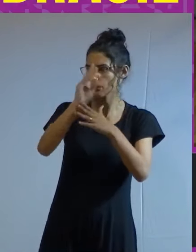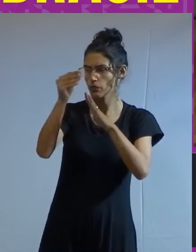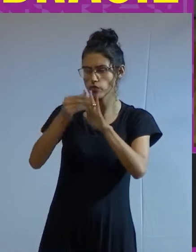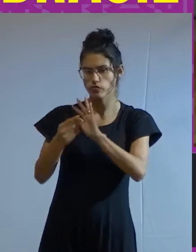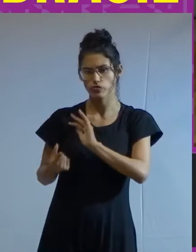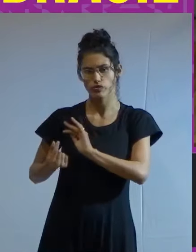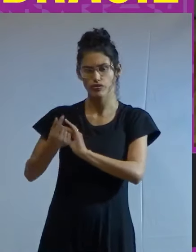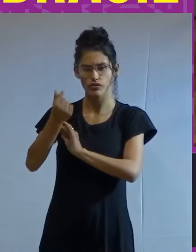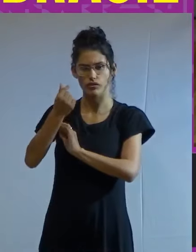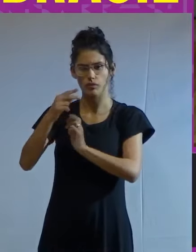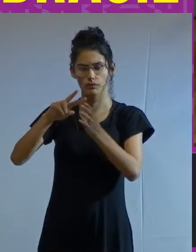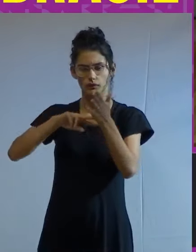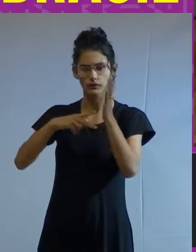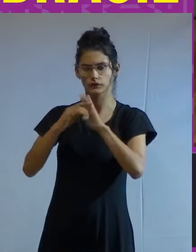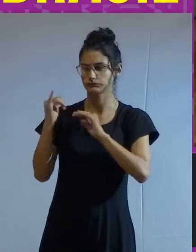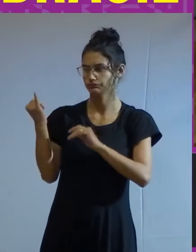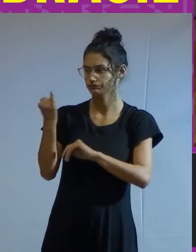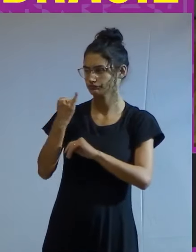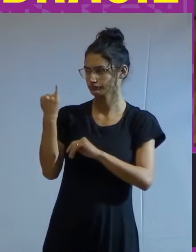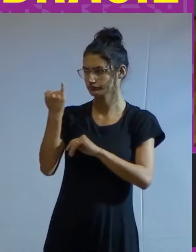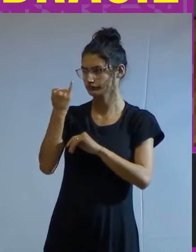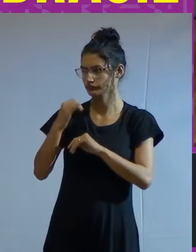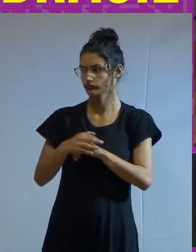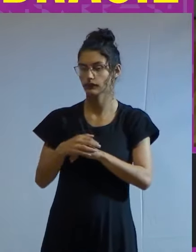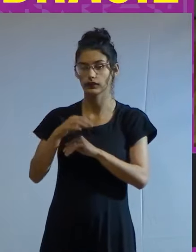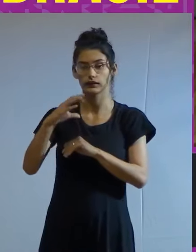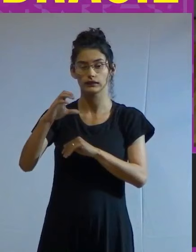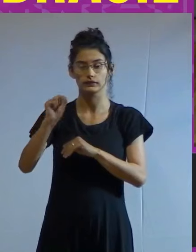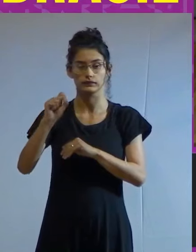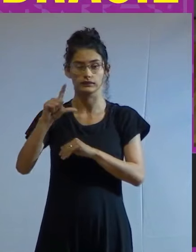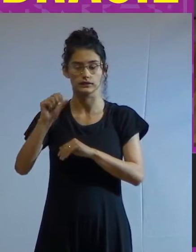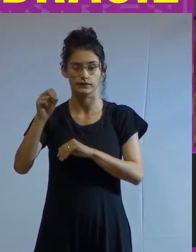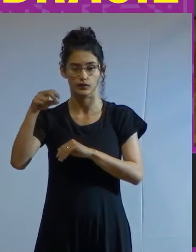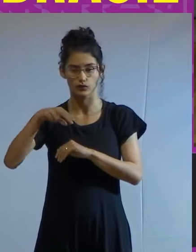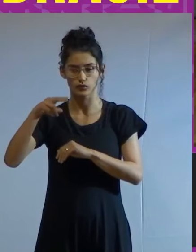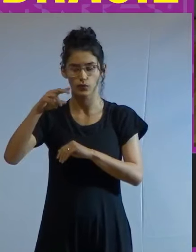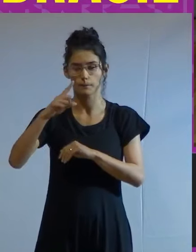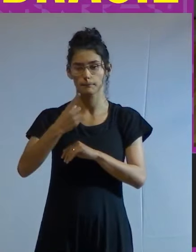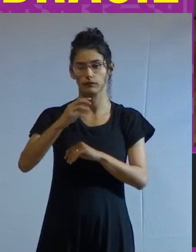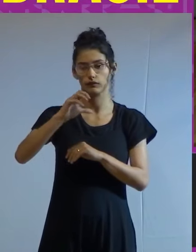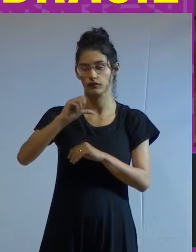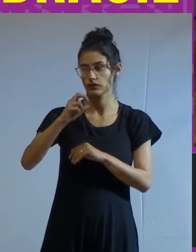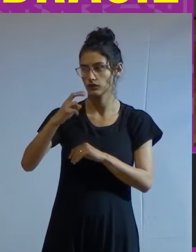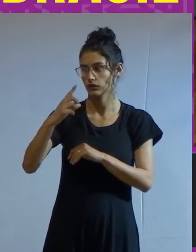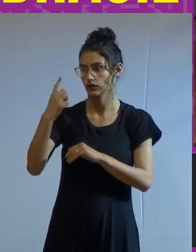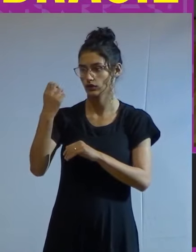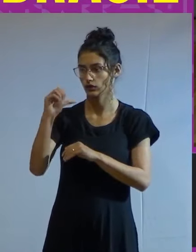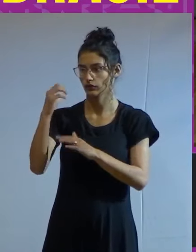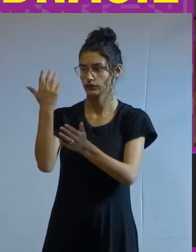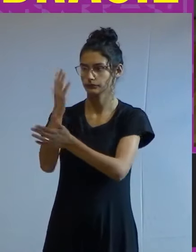renda de real significação. Celso Furtado, 1959.